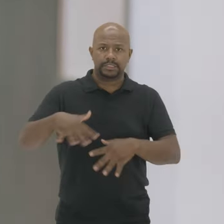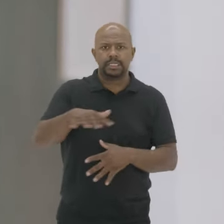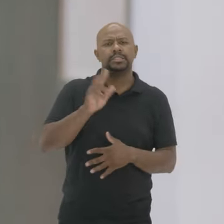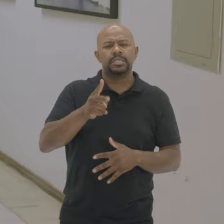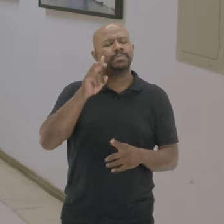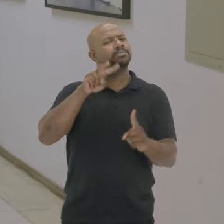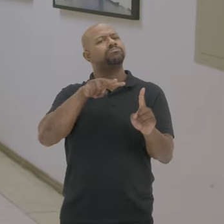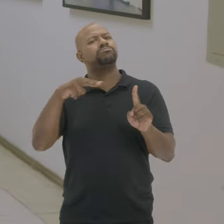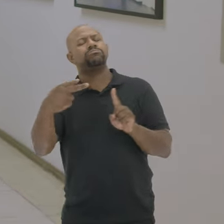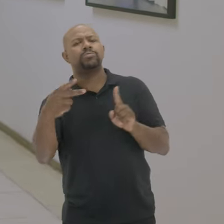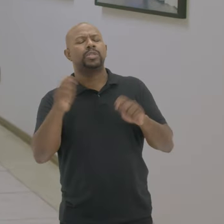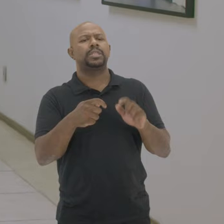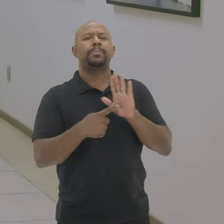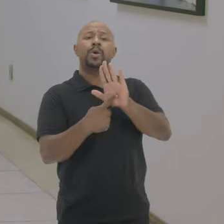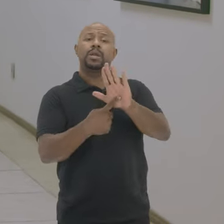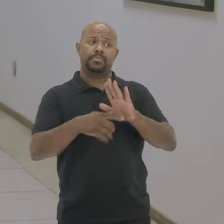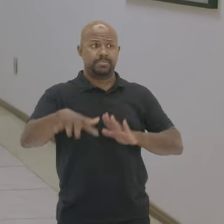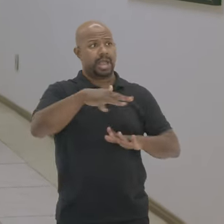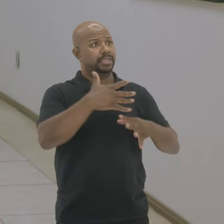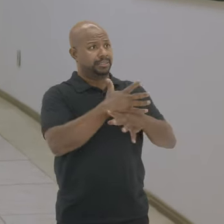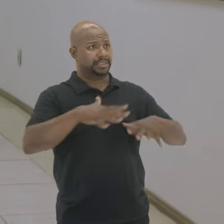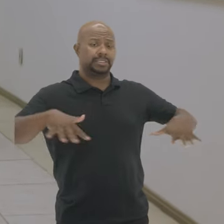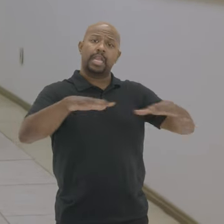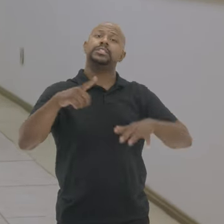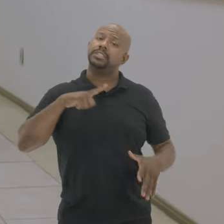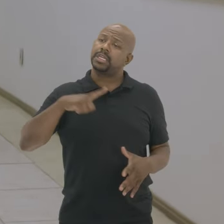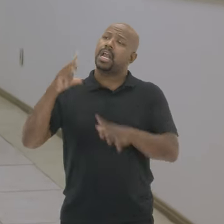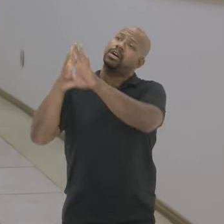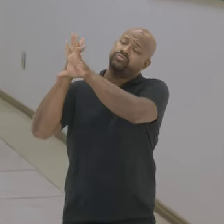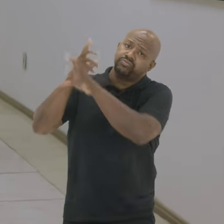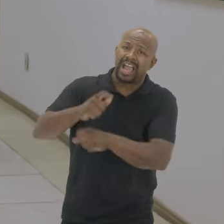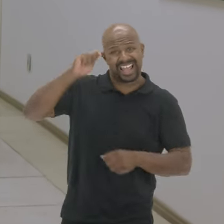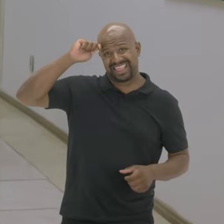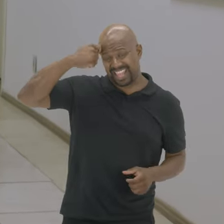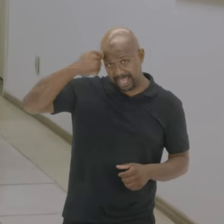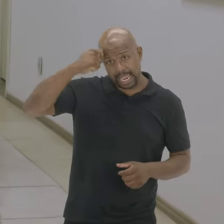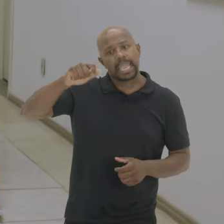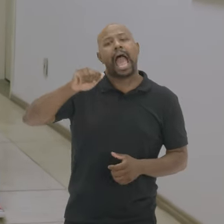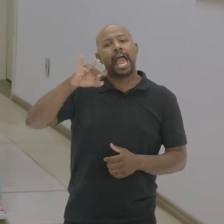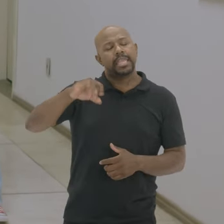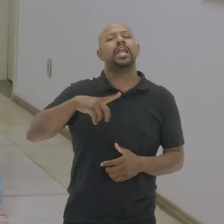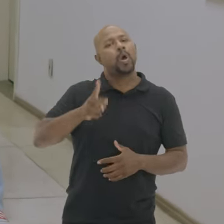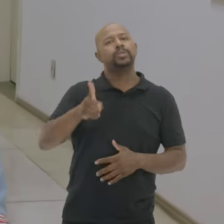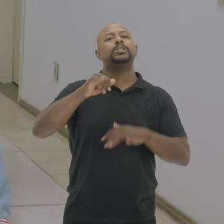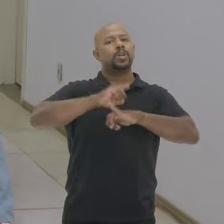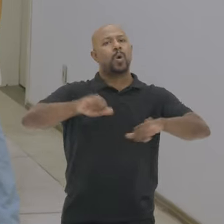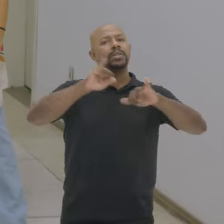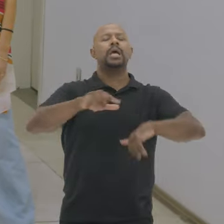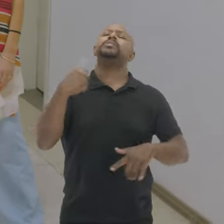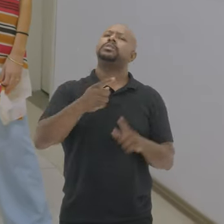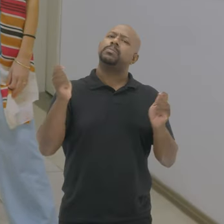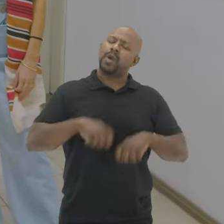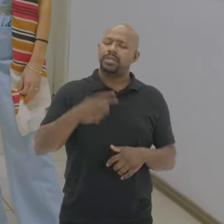Da cidade Sempre na perspectiva De poder mostrar Para a cidade De Santa Maria Que existe uma história negra Uma história negra Que ainda está sendo